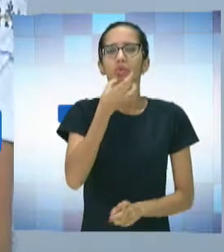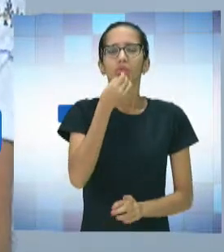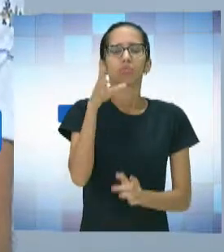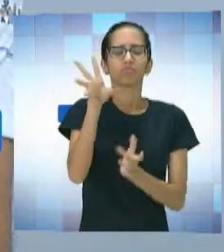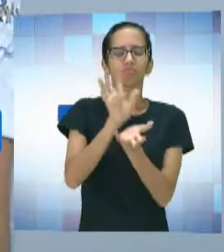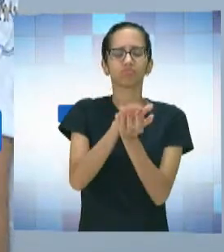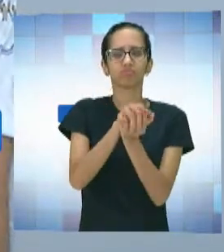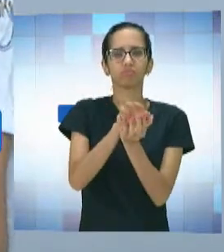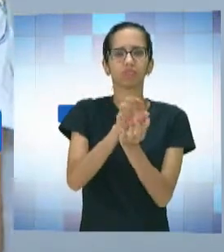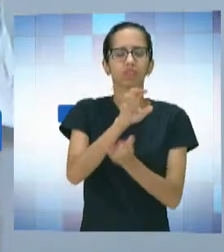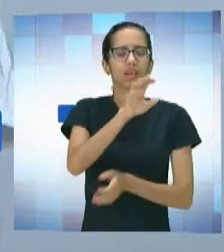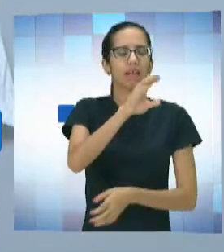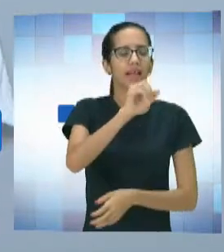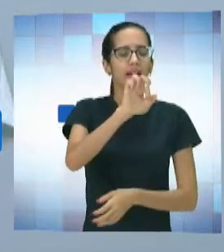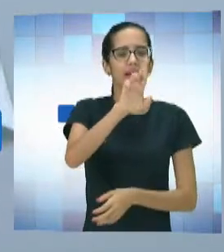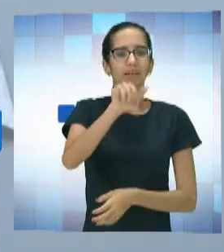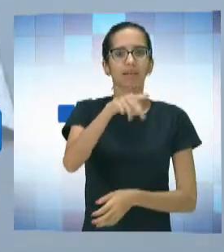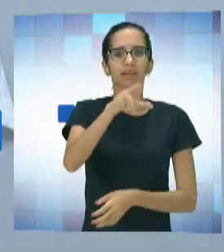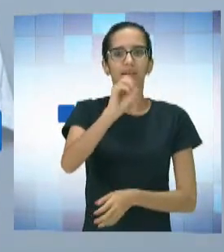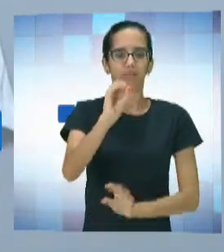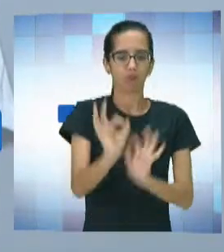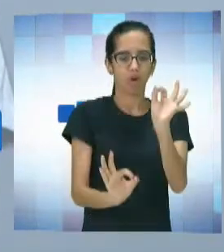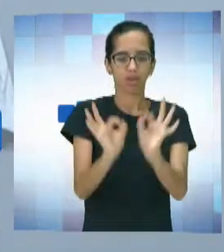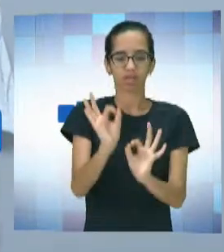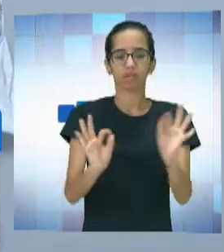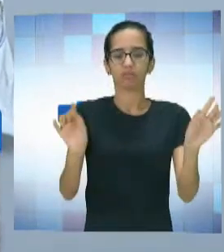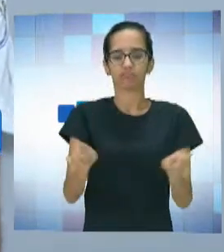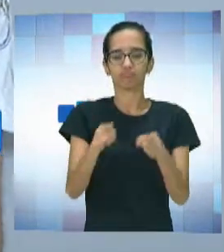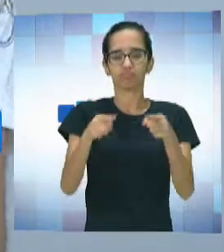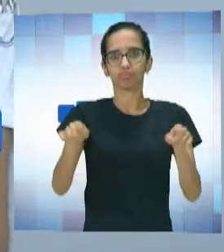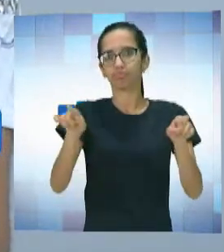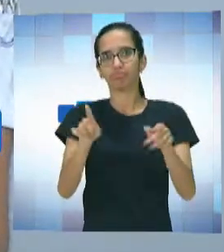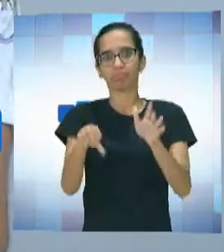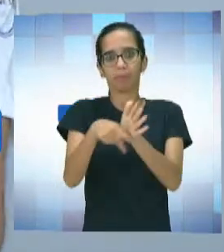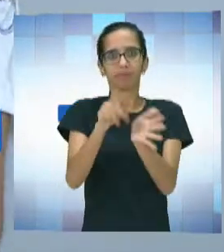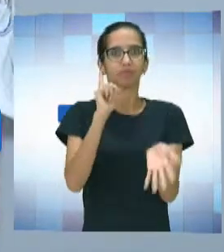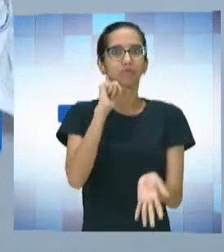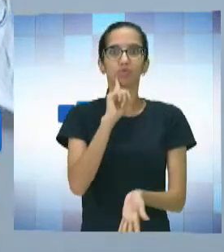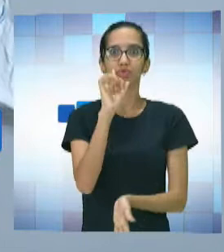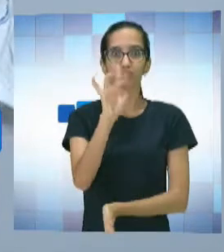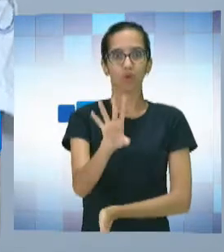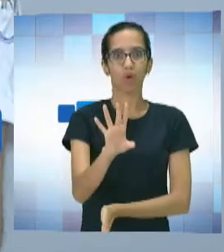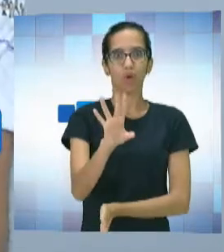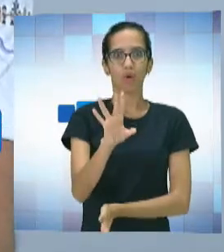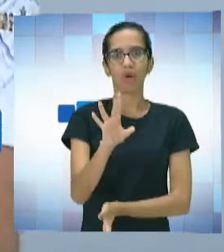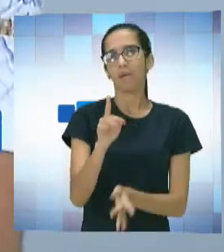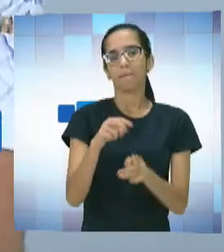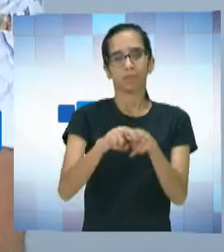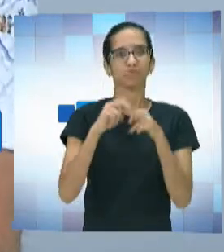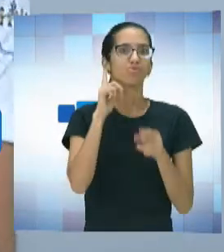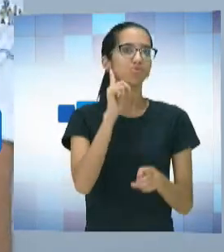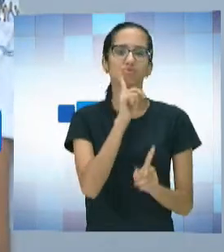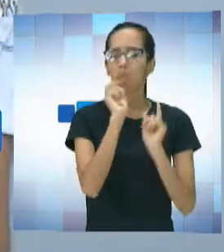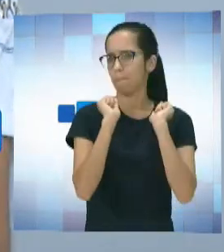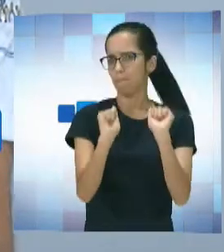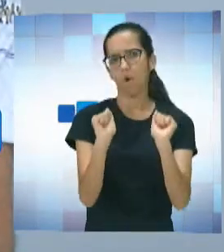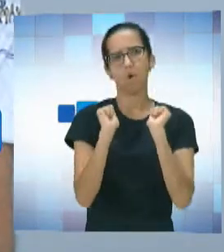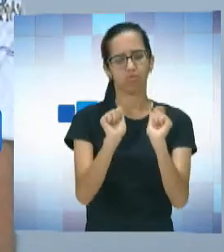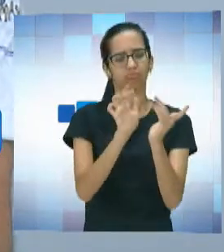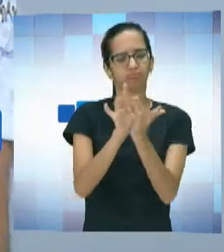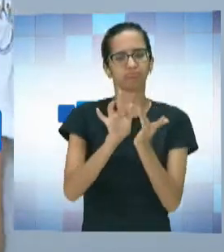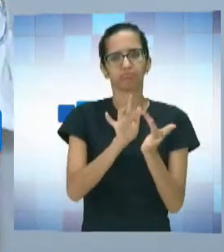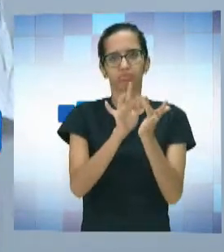um, está formando uma orquestra de surdo, né? Então, isso aí já quebrou o tabu. Então, o surdo, hoje, ele pode ter um contato com